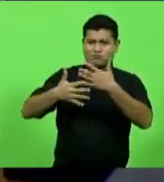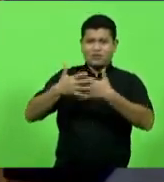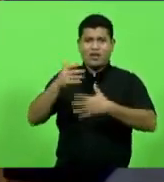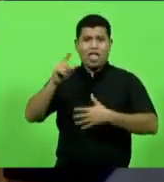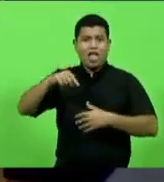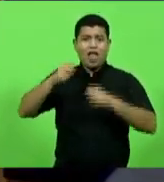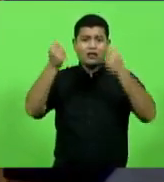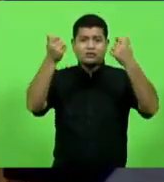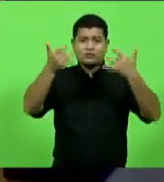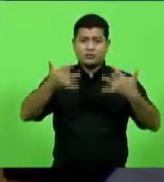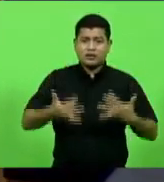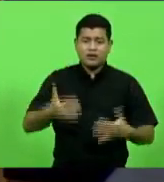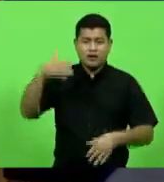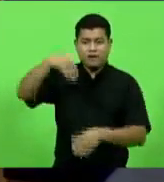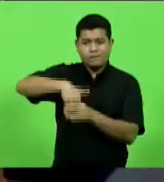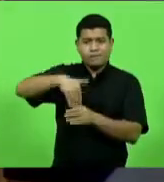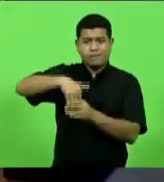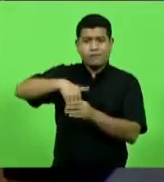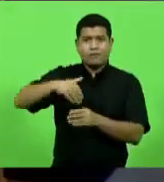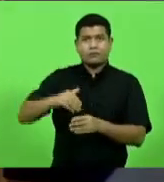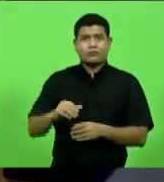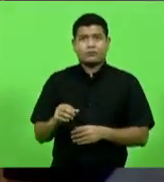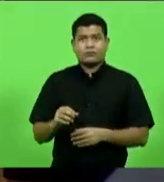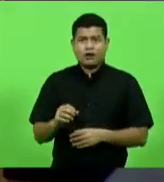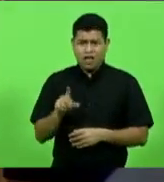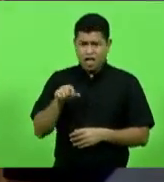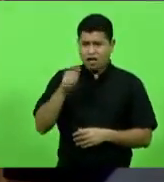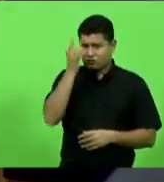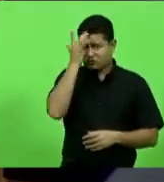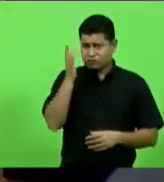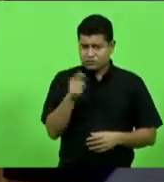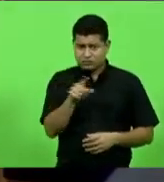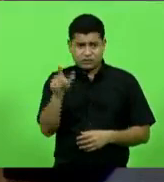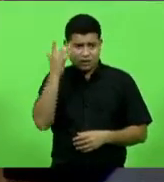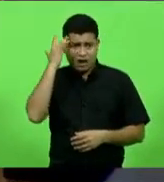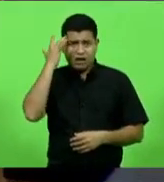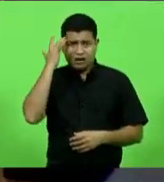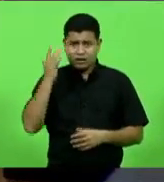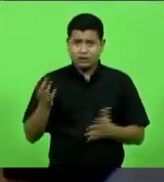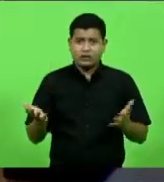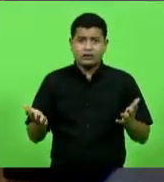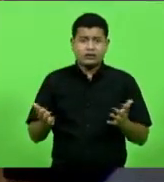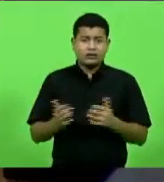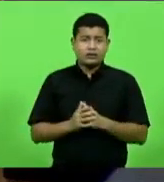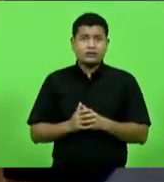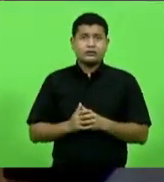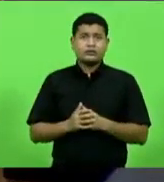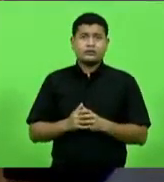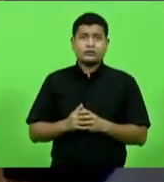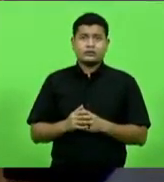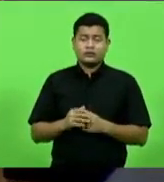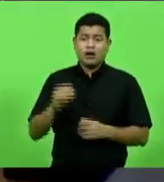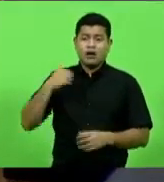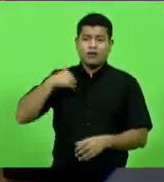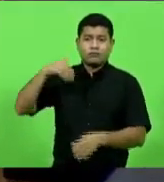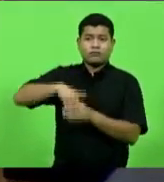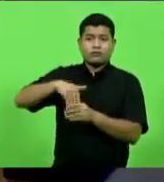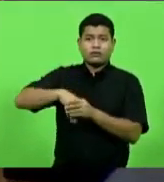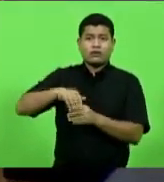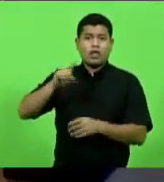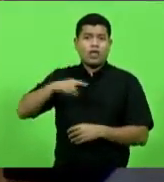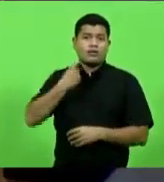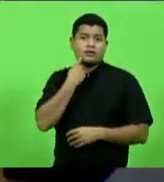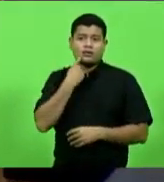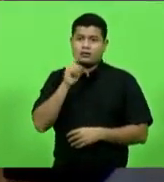um voto desse, ou é fácil explicar um voto desse. Desde que a gente votou, e não foi sexta-feira, deputado Marcos, foi